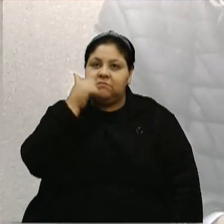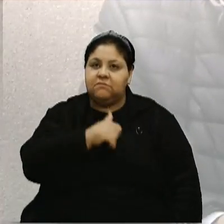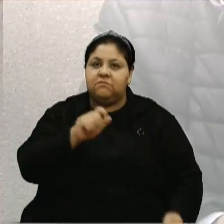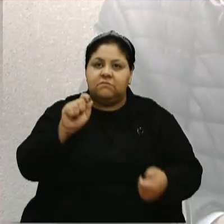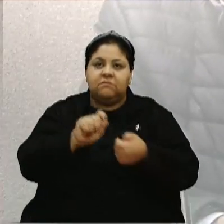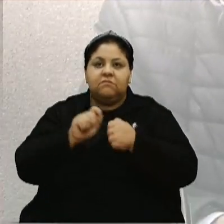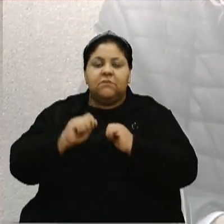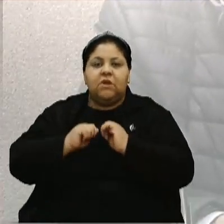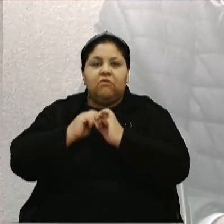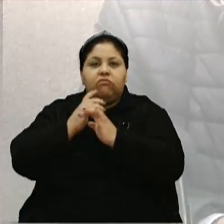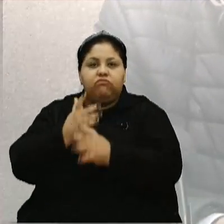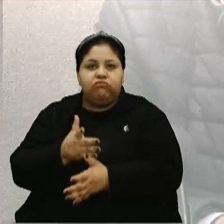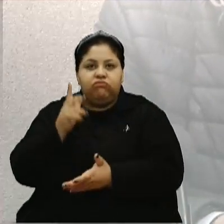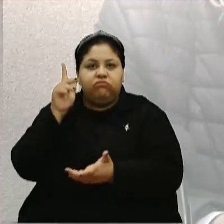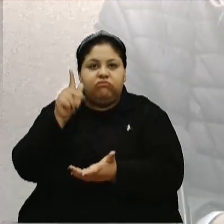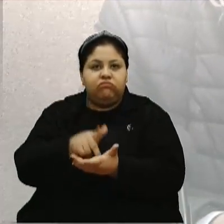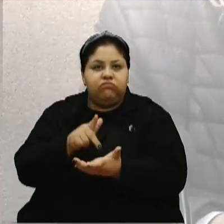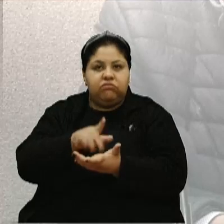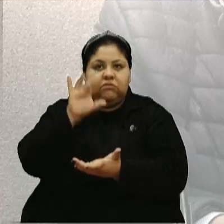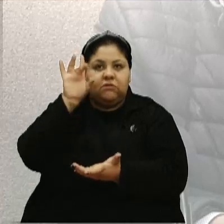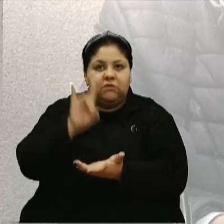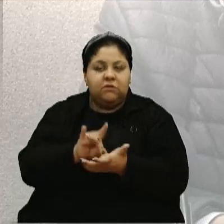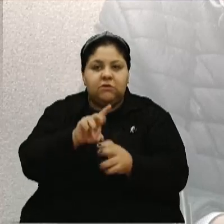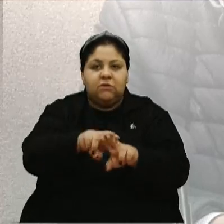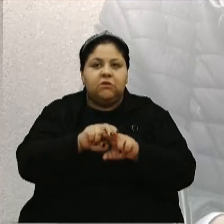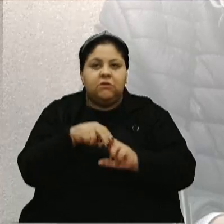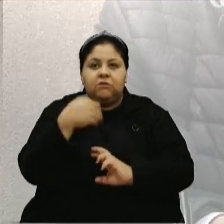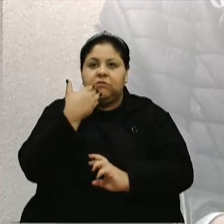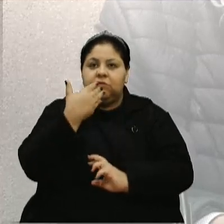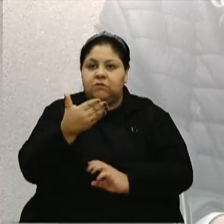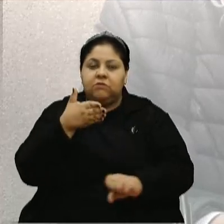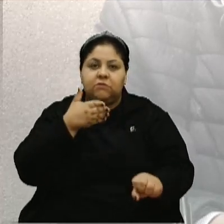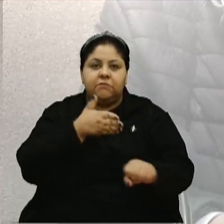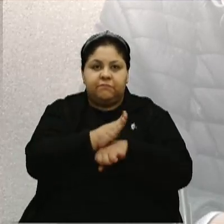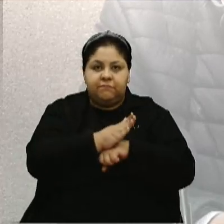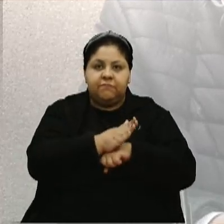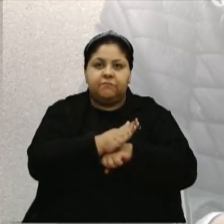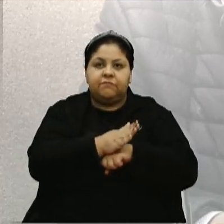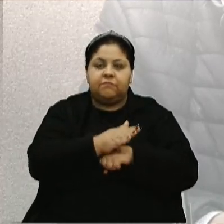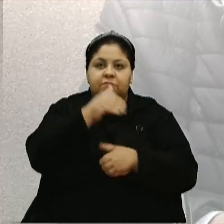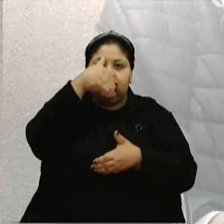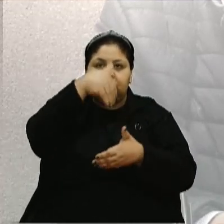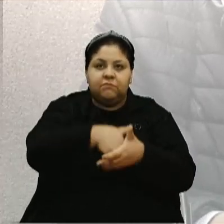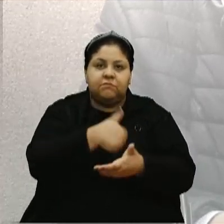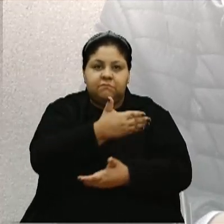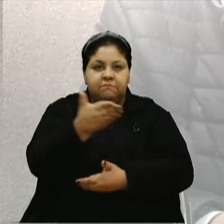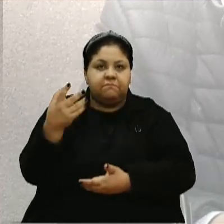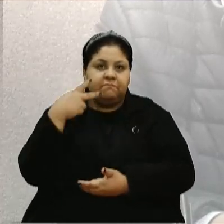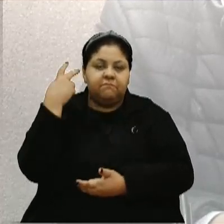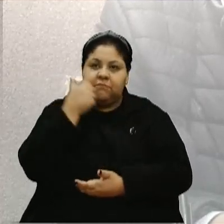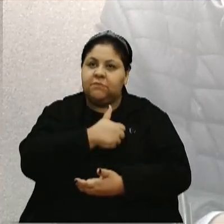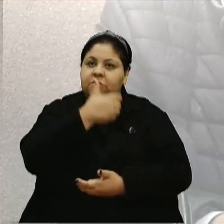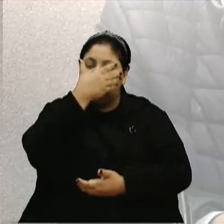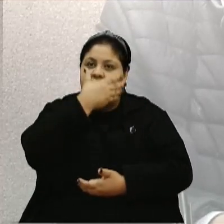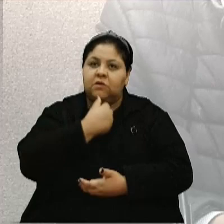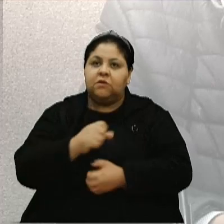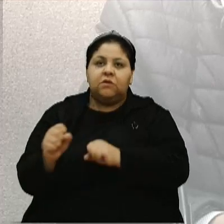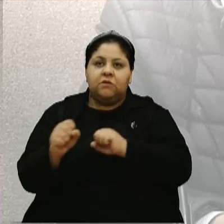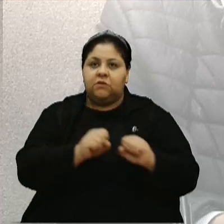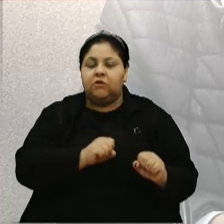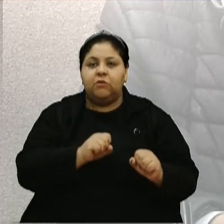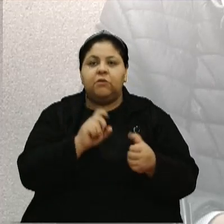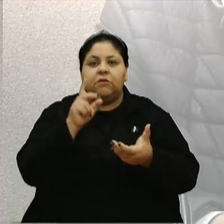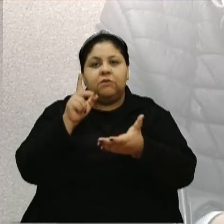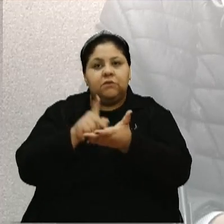ações que sejam, de fato, efetivas. Por isso, peço a aprovação e o voto dos nobres pares para que a gente possa